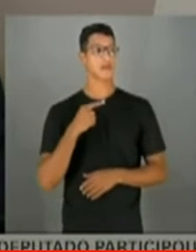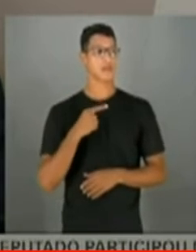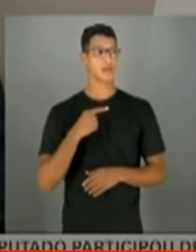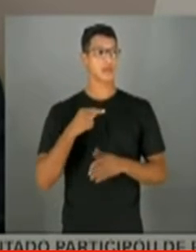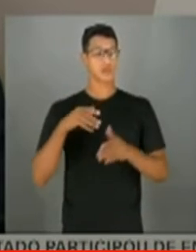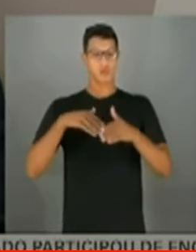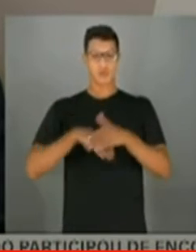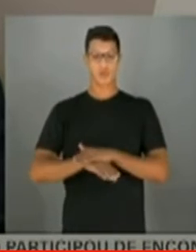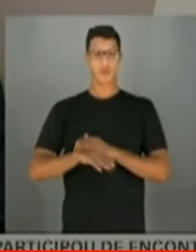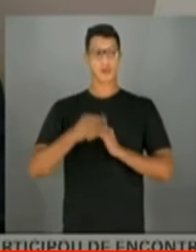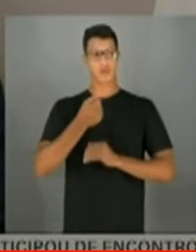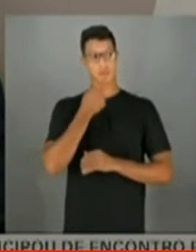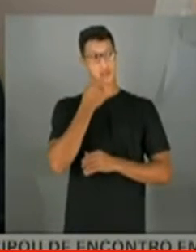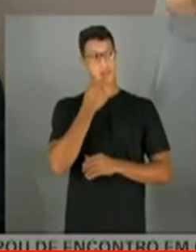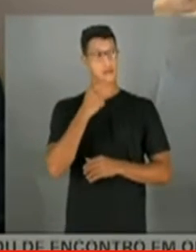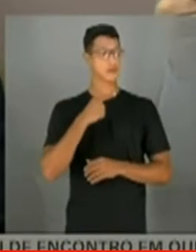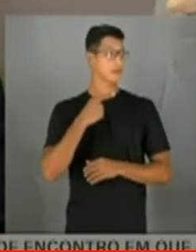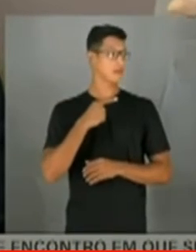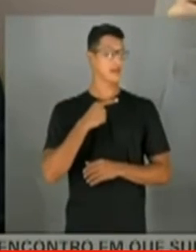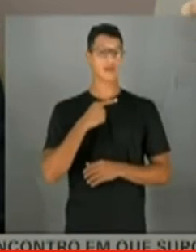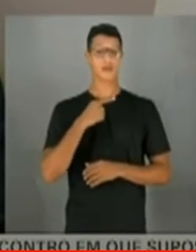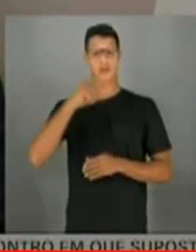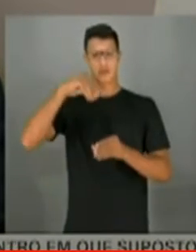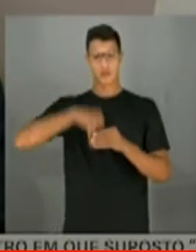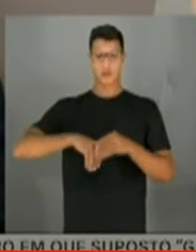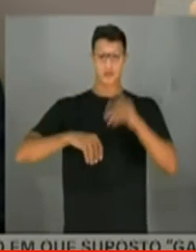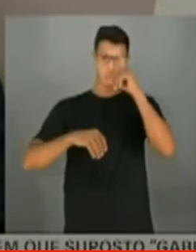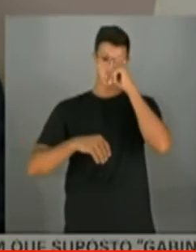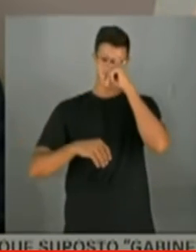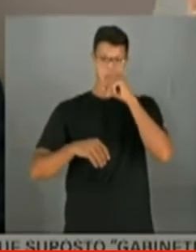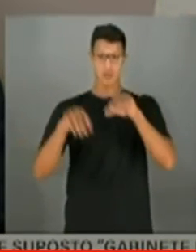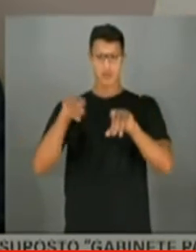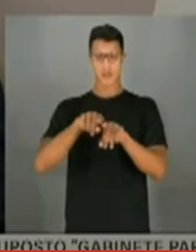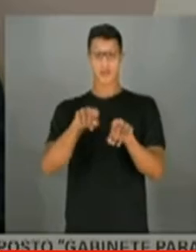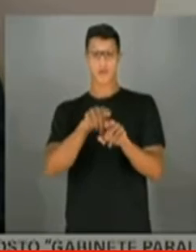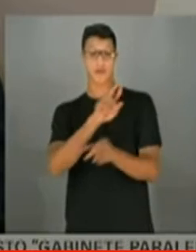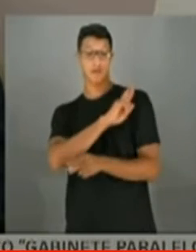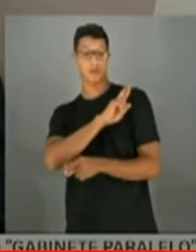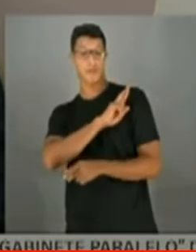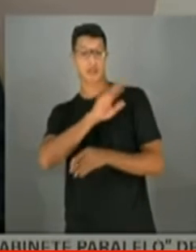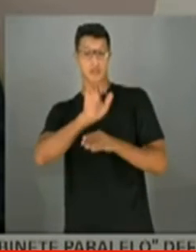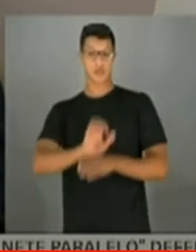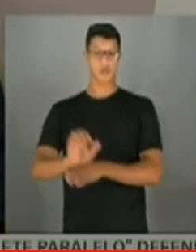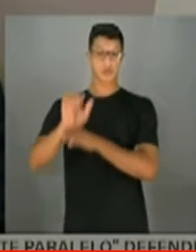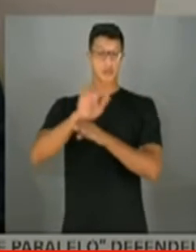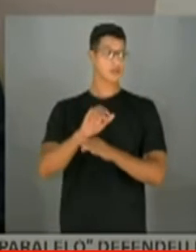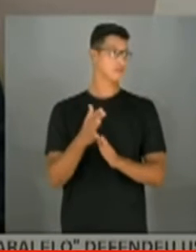determinado medicamento dentro de um hospital que está sob a responsabilidade de um Estado.